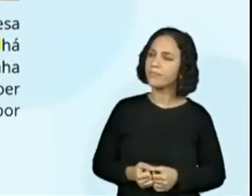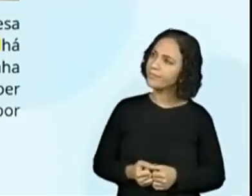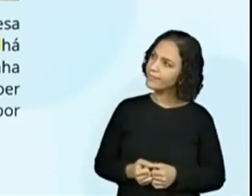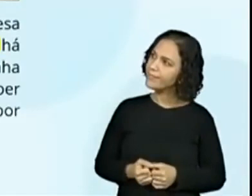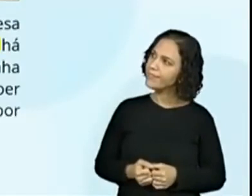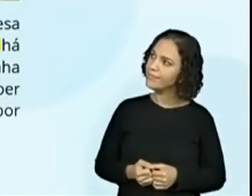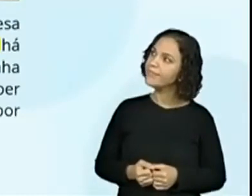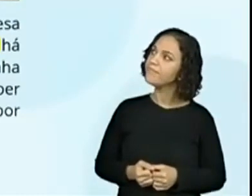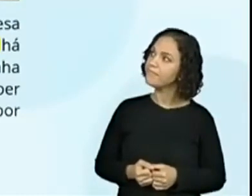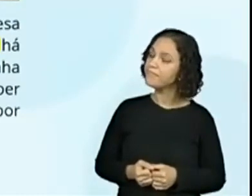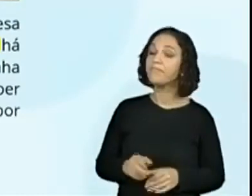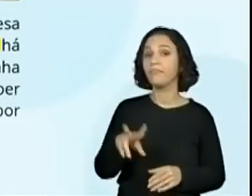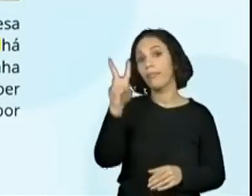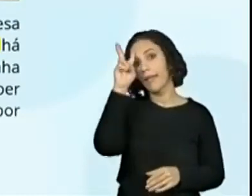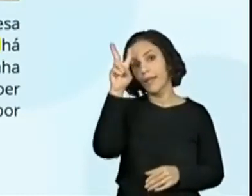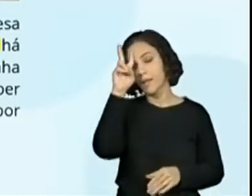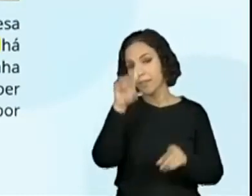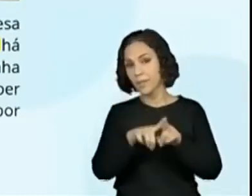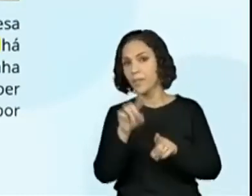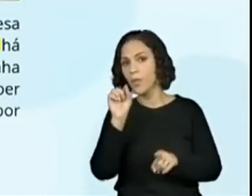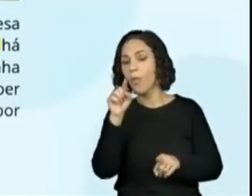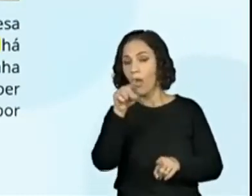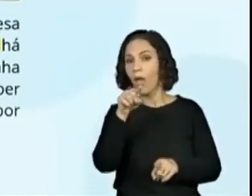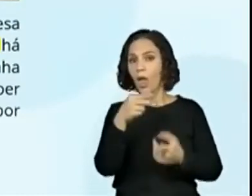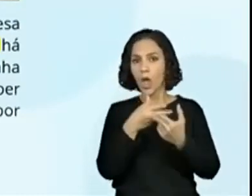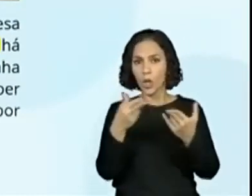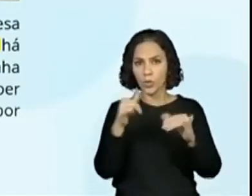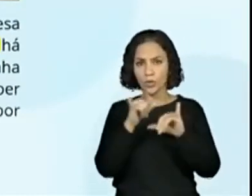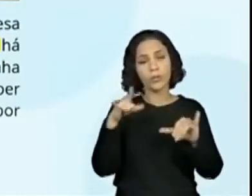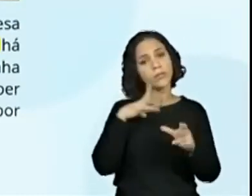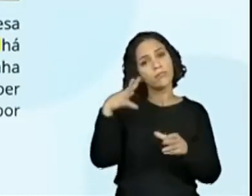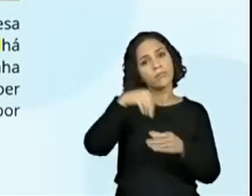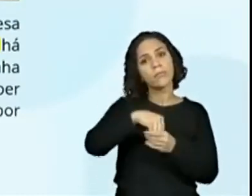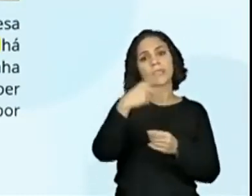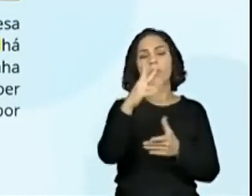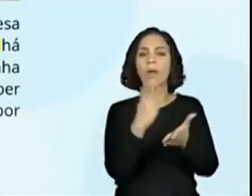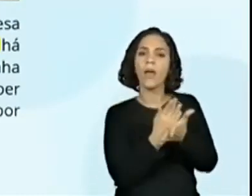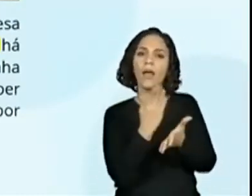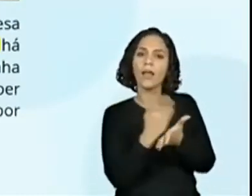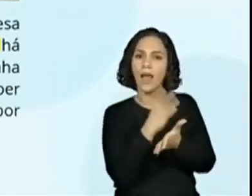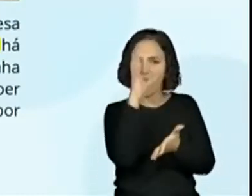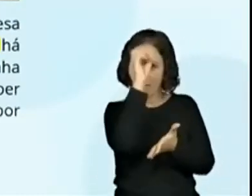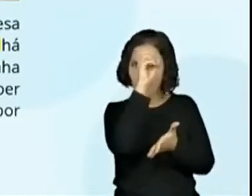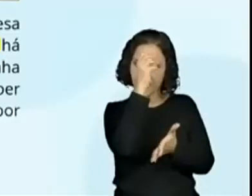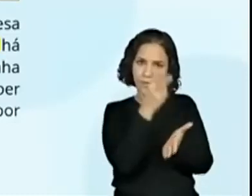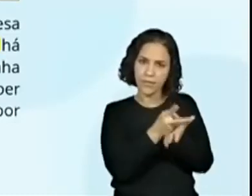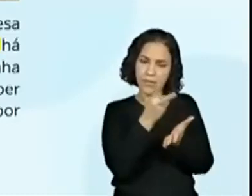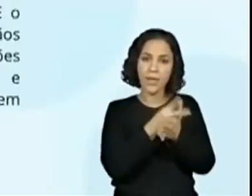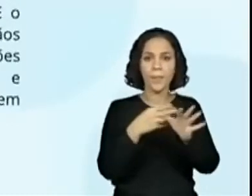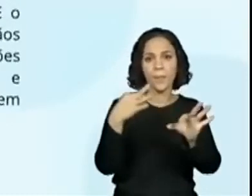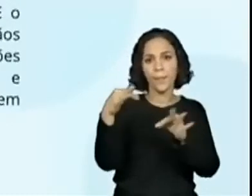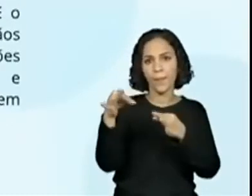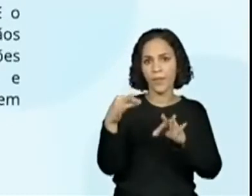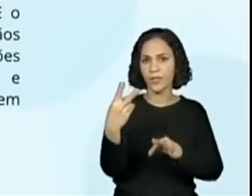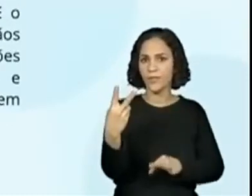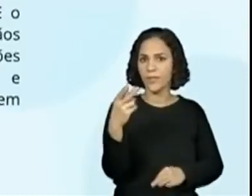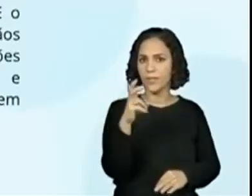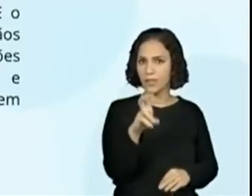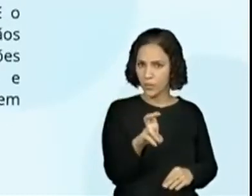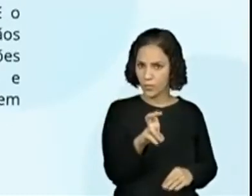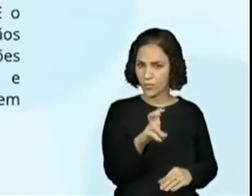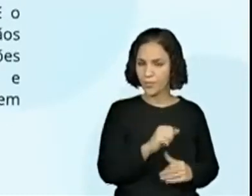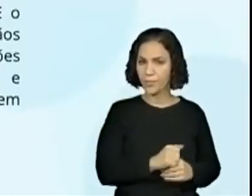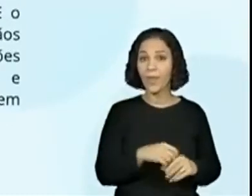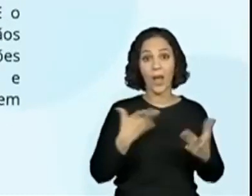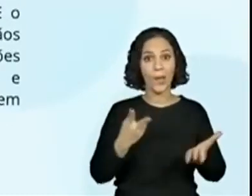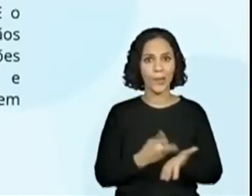isso. Isso, lembrando que essa notícia está no caderno do Aprender Sempre, página 25. E aqui